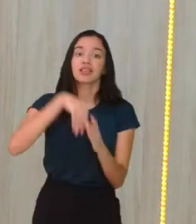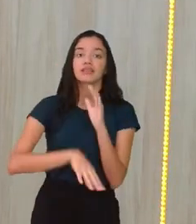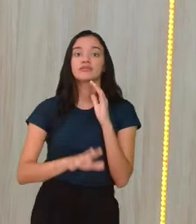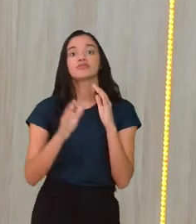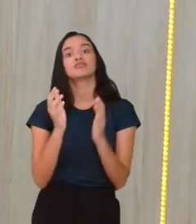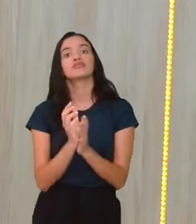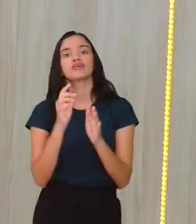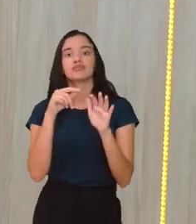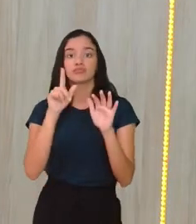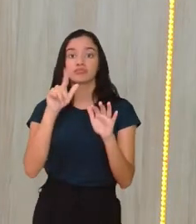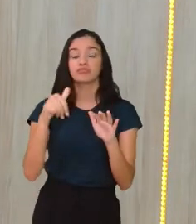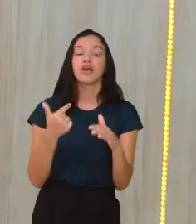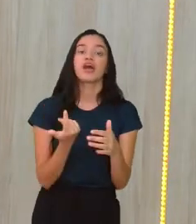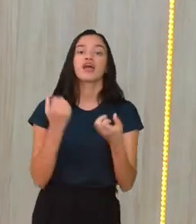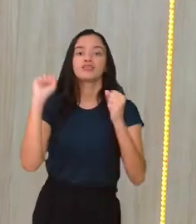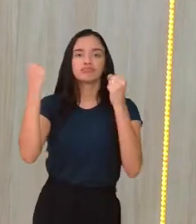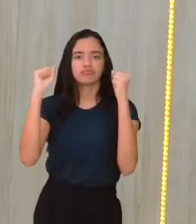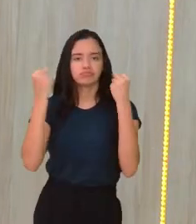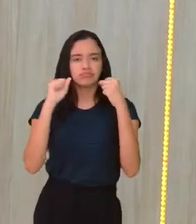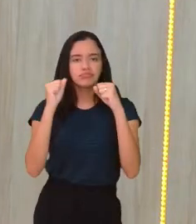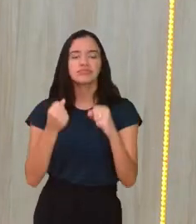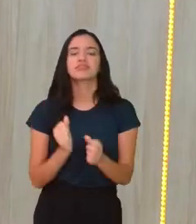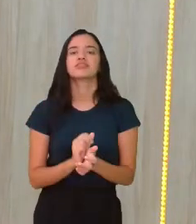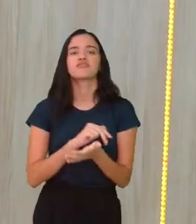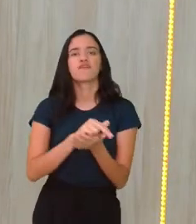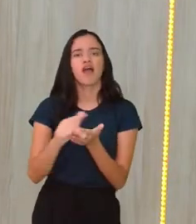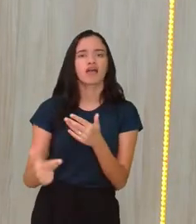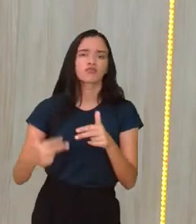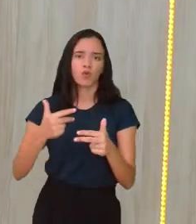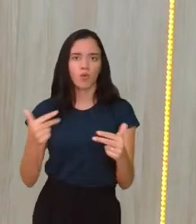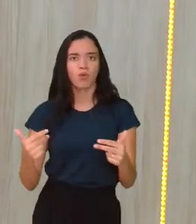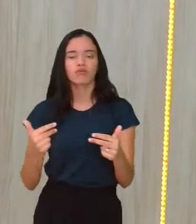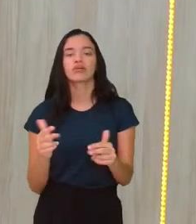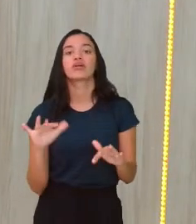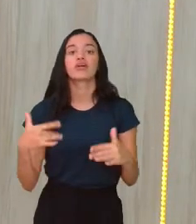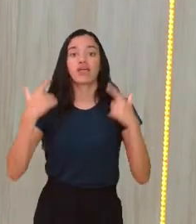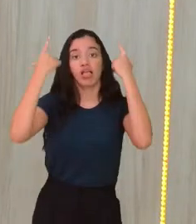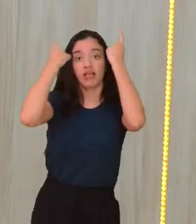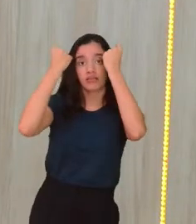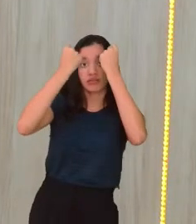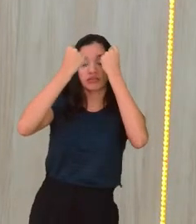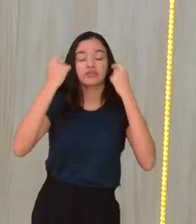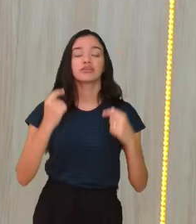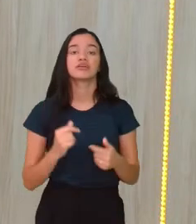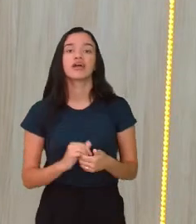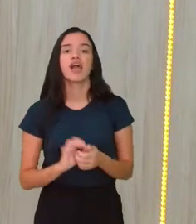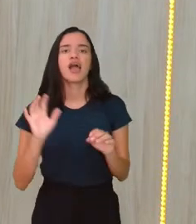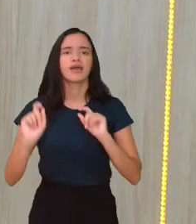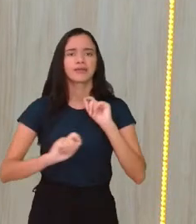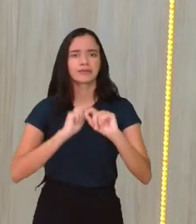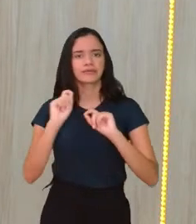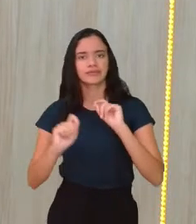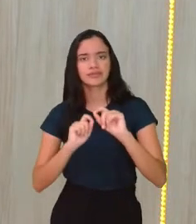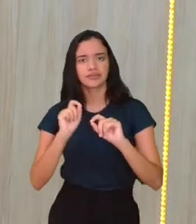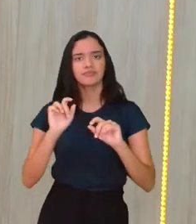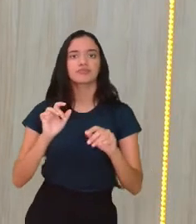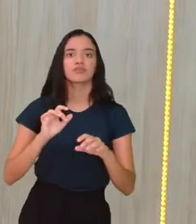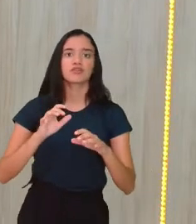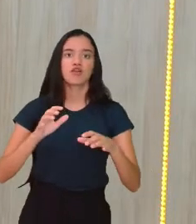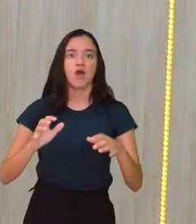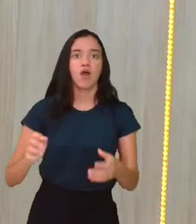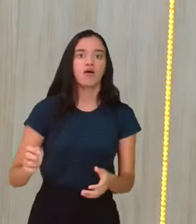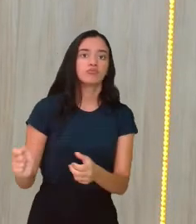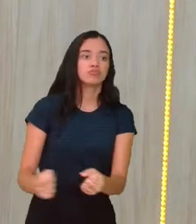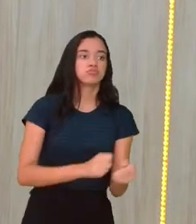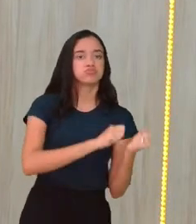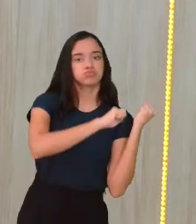porque é berço também de diversas coisas, né? Na Grécia, já era mais voltada a parte de arremessos,